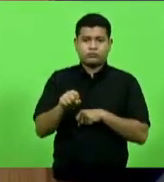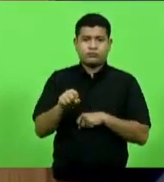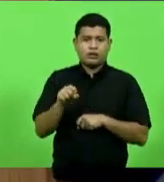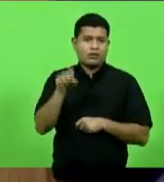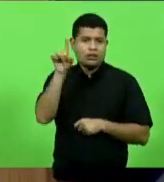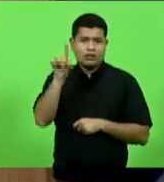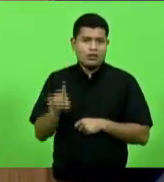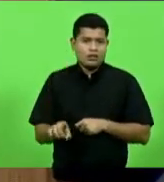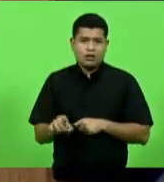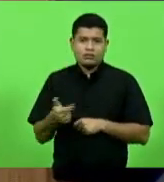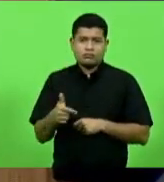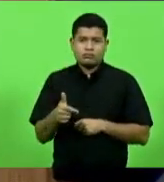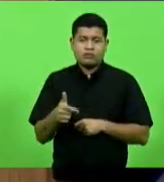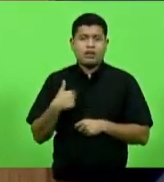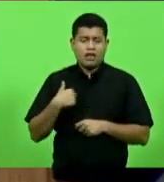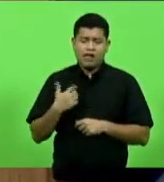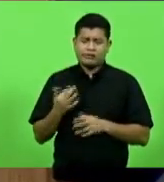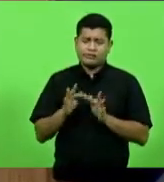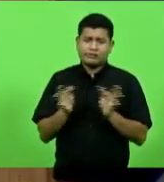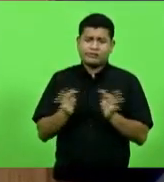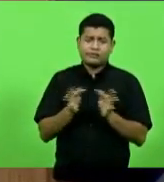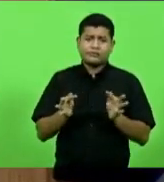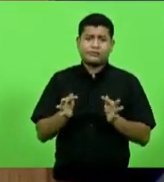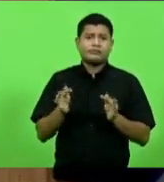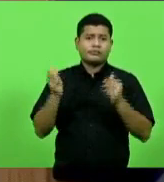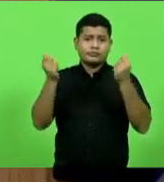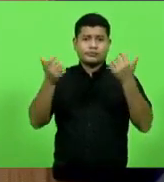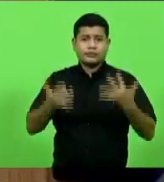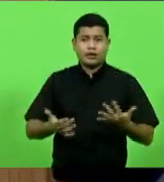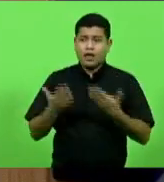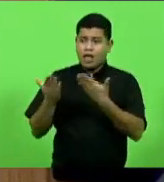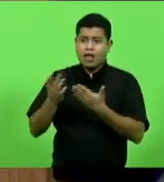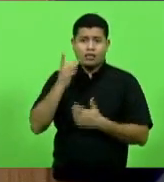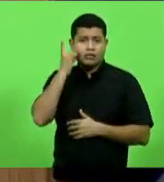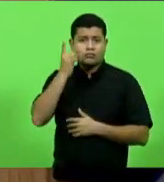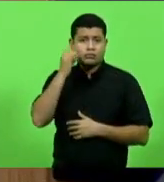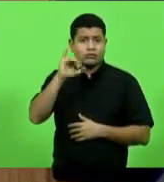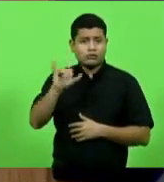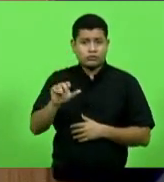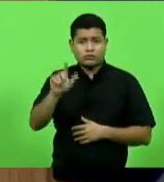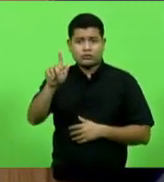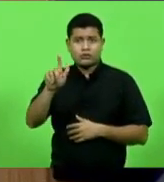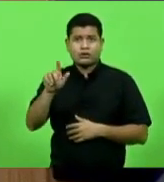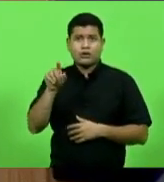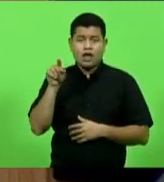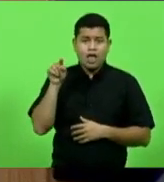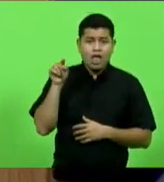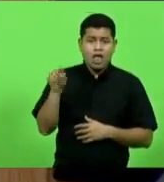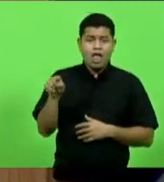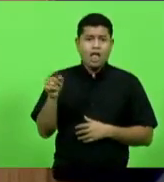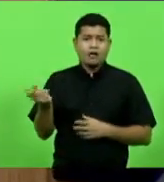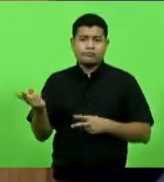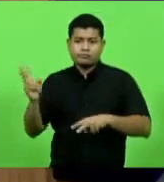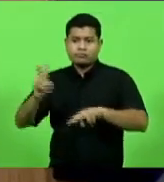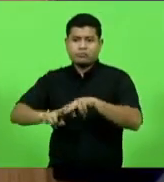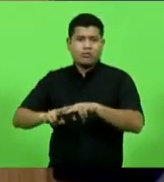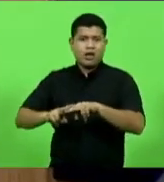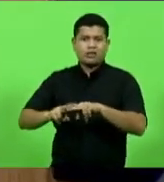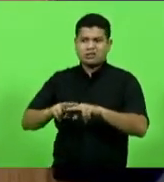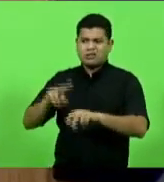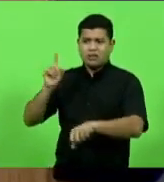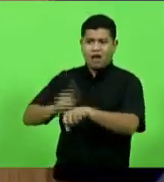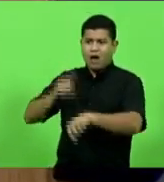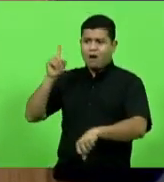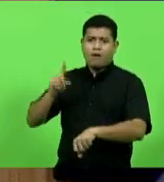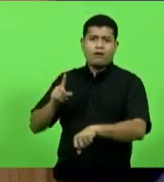de se explicar. O deputado Júlio, ele não foi preso em flagrante, ele